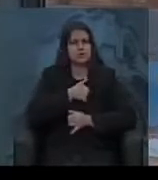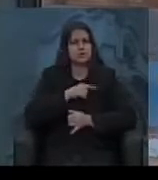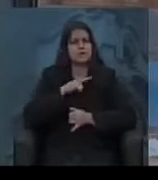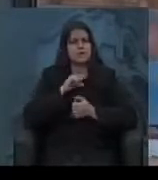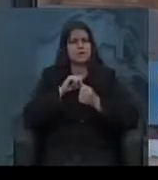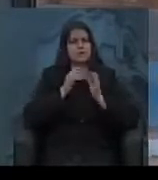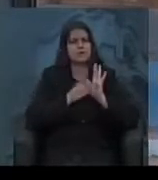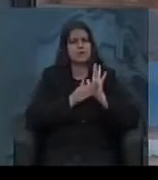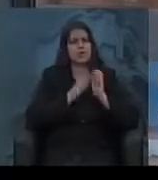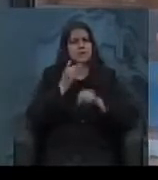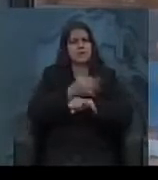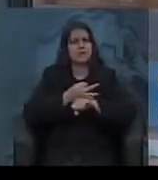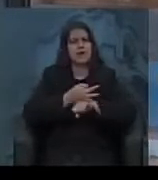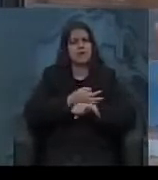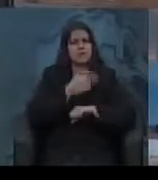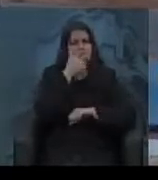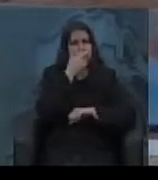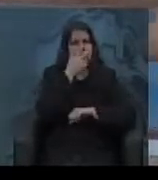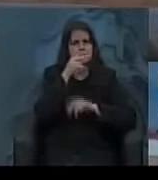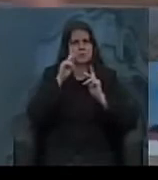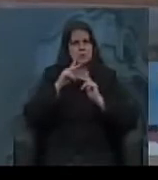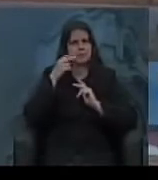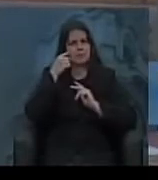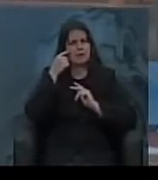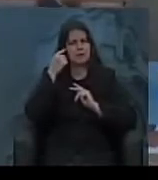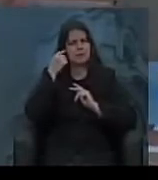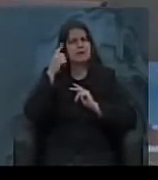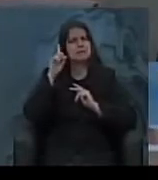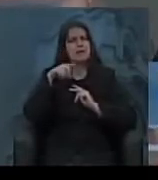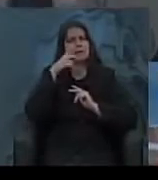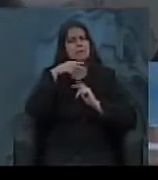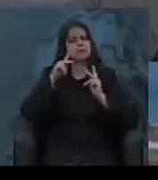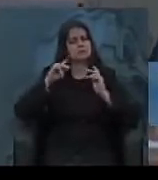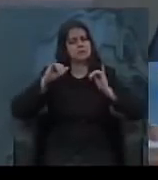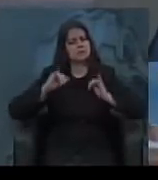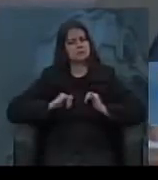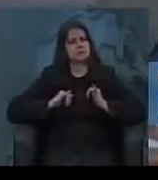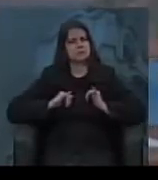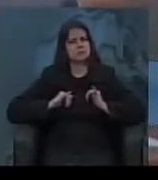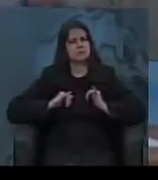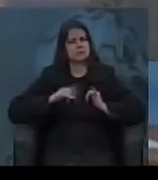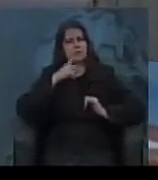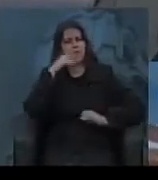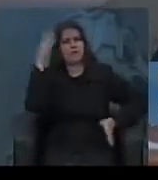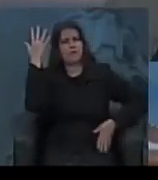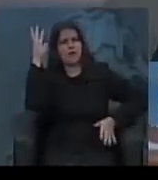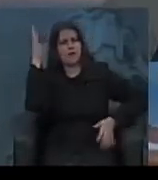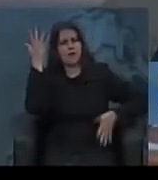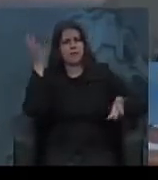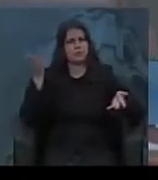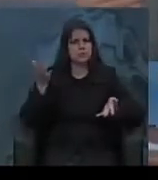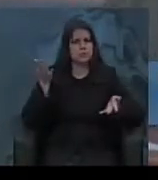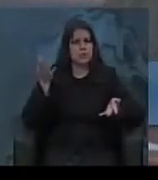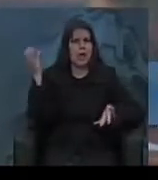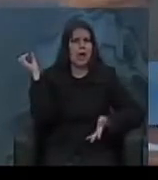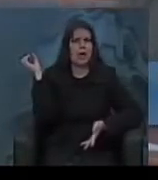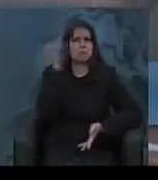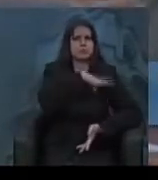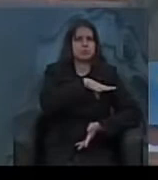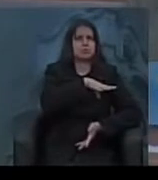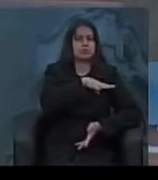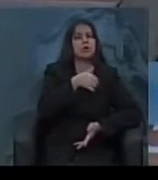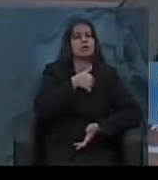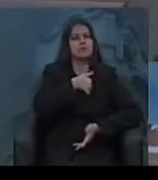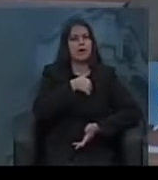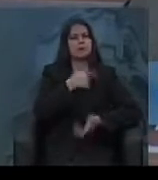férias, como os trabalhadores vão cair no ócio e na vagabundagem. Ou seja, era um absurdo, tanto que o